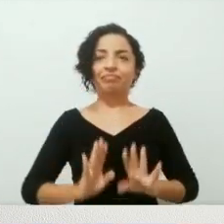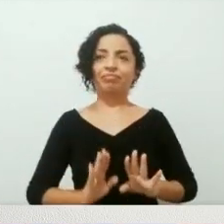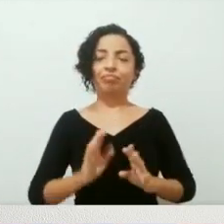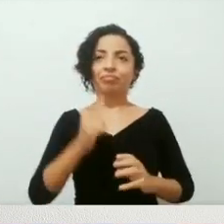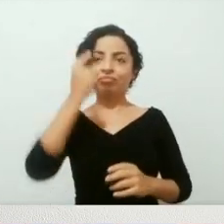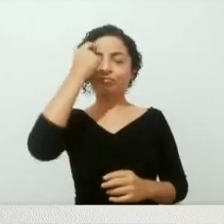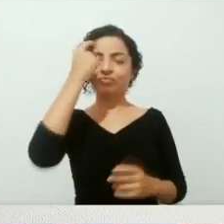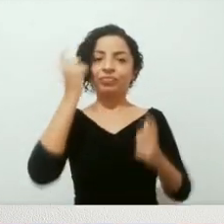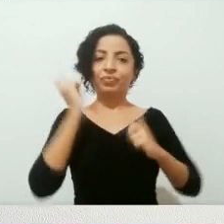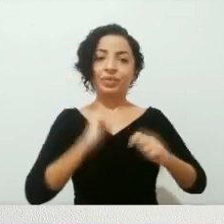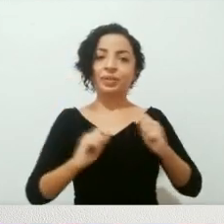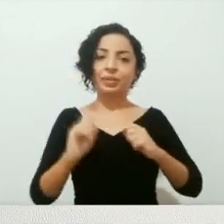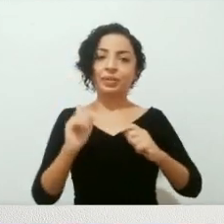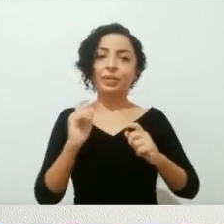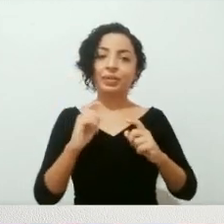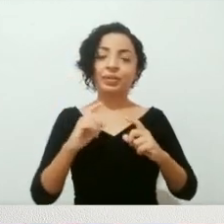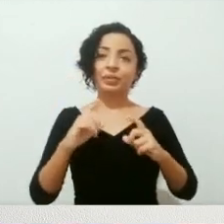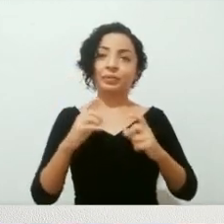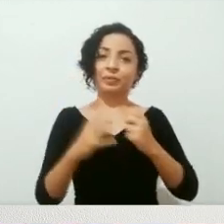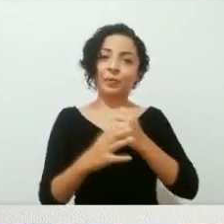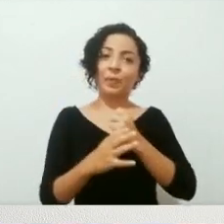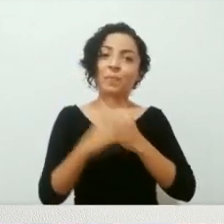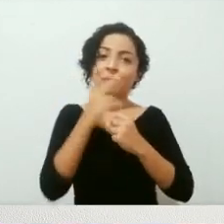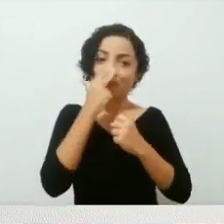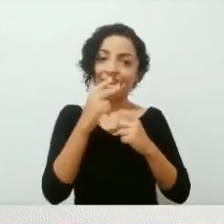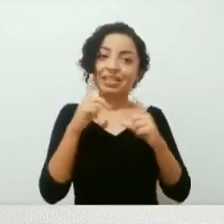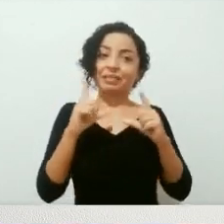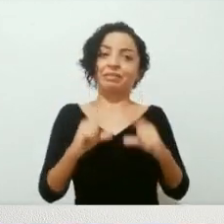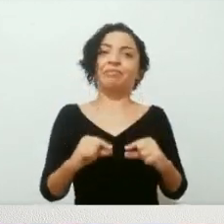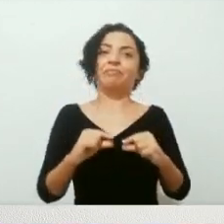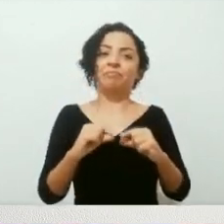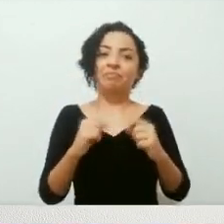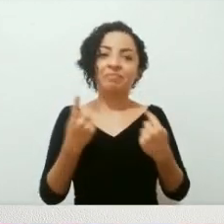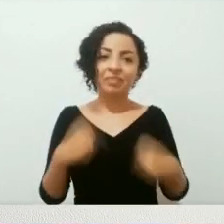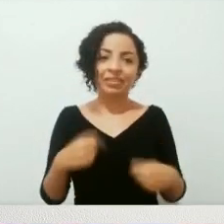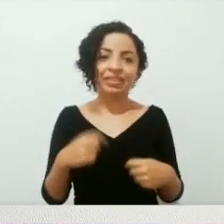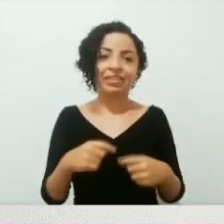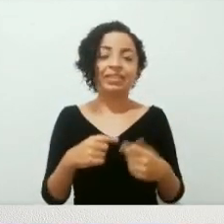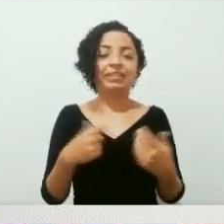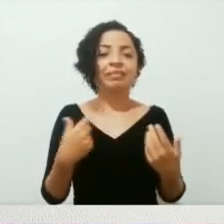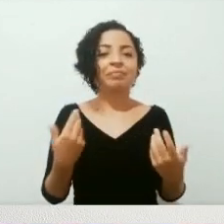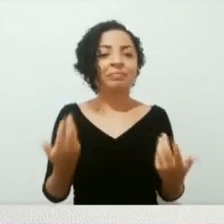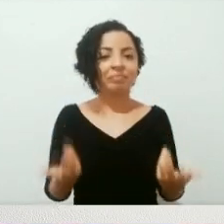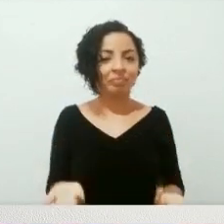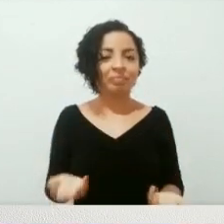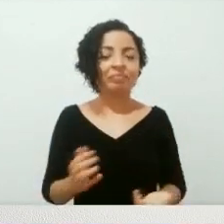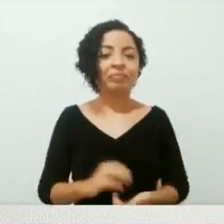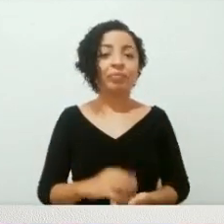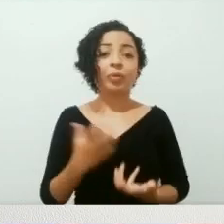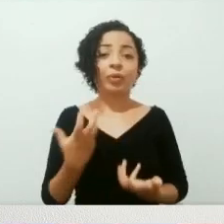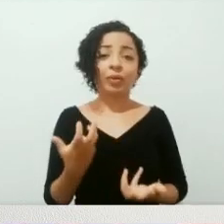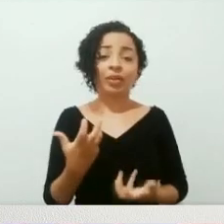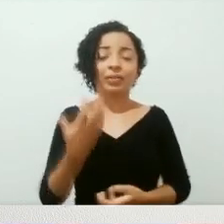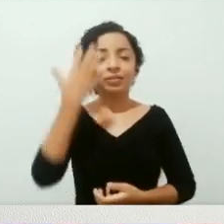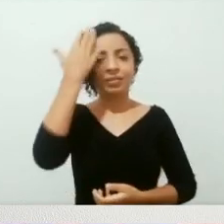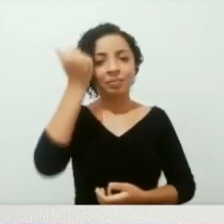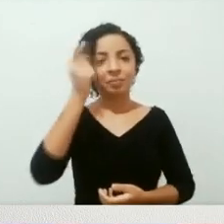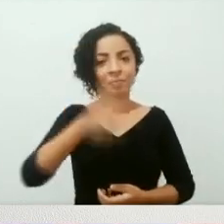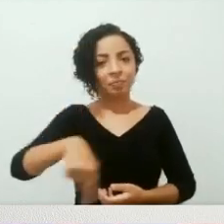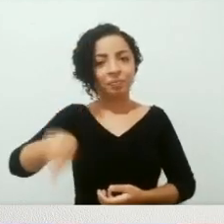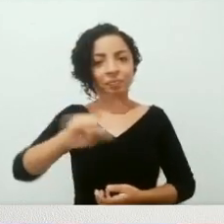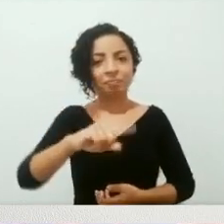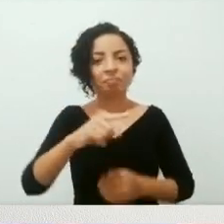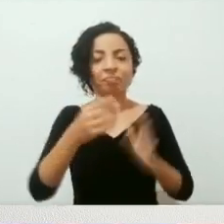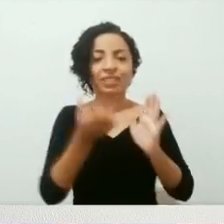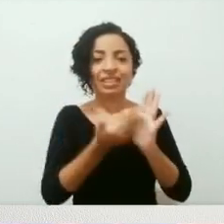administra a sua ansiedade. Eu acho que talvez eu não tenha administrado bem a minha. Mas é isso, pessoal. Eu quero saber de vocês, o